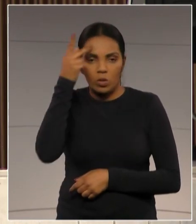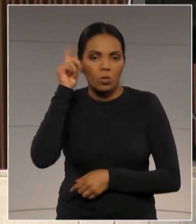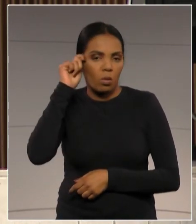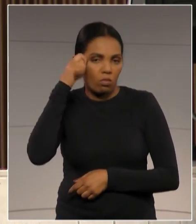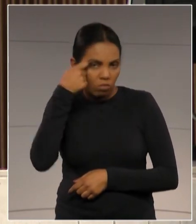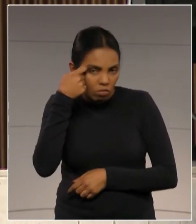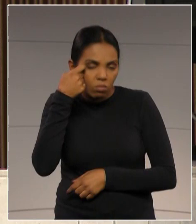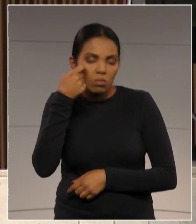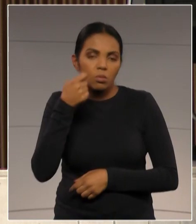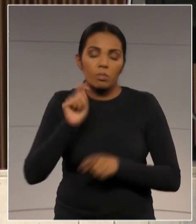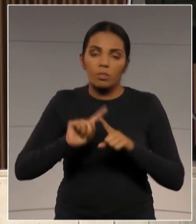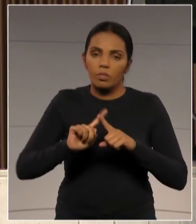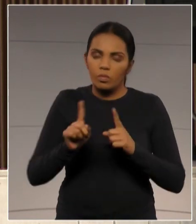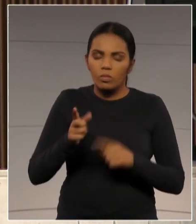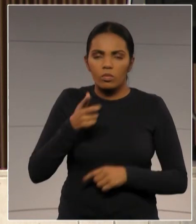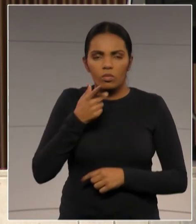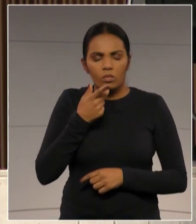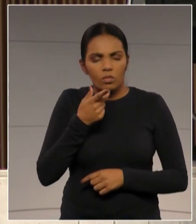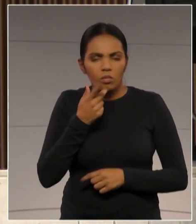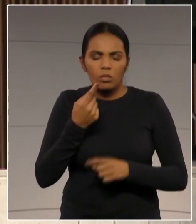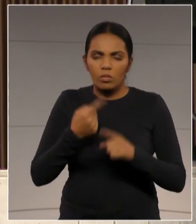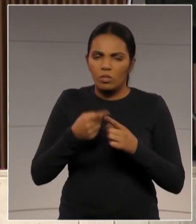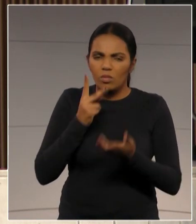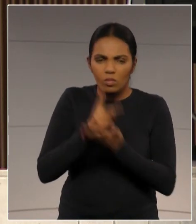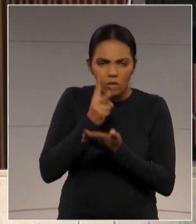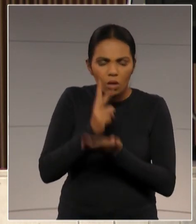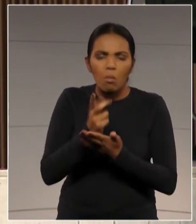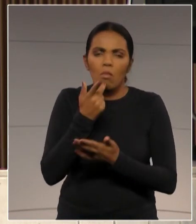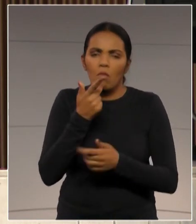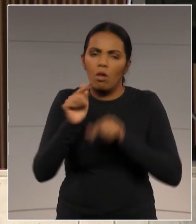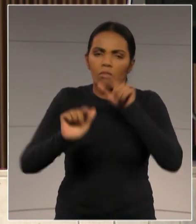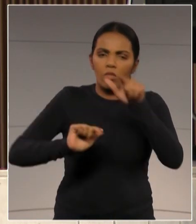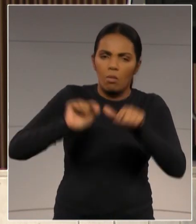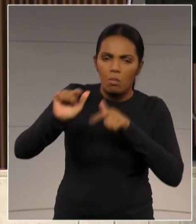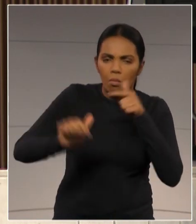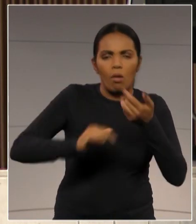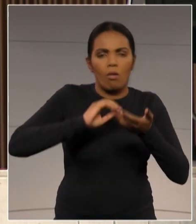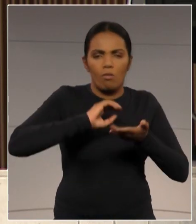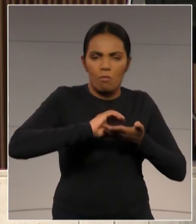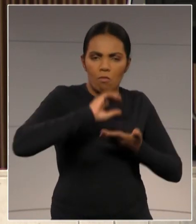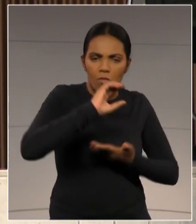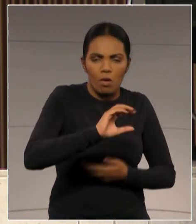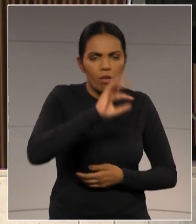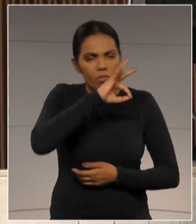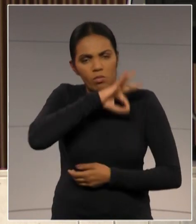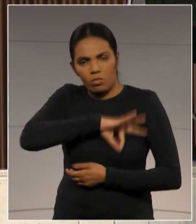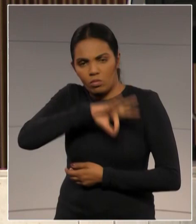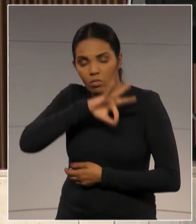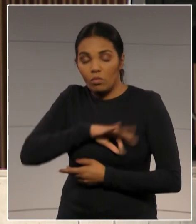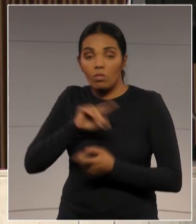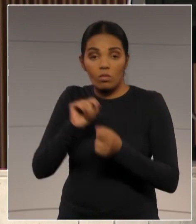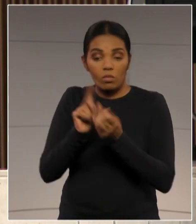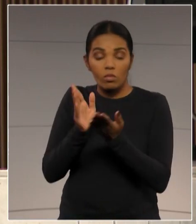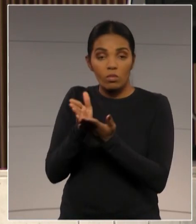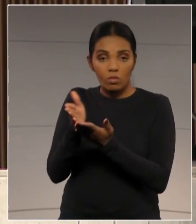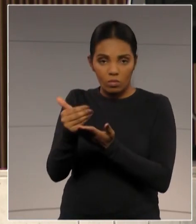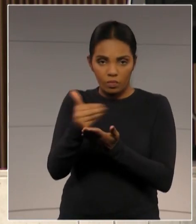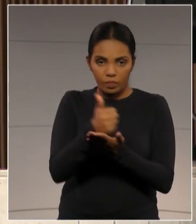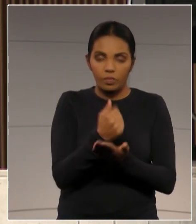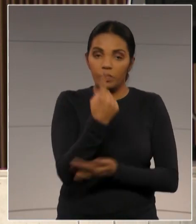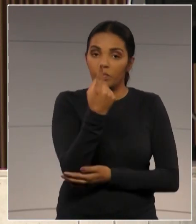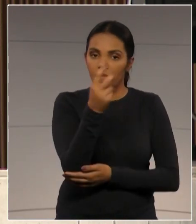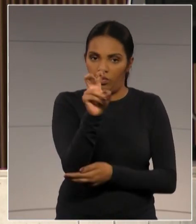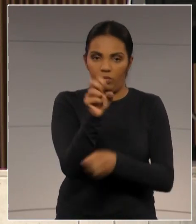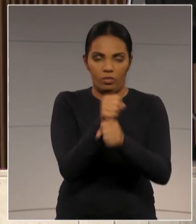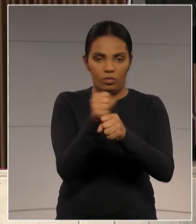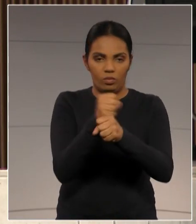fala-se muito em emprego e renda, e é bom lembrar que, no período em que foi feito um levantamento, nos últimos 15 anos,